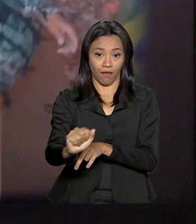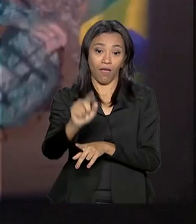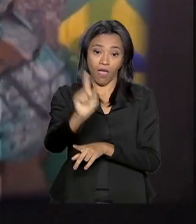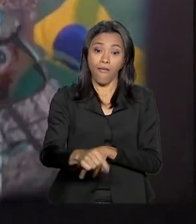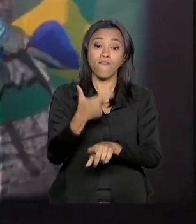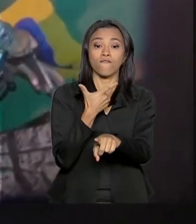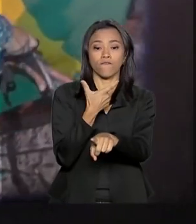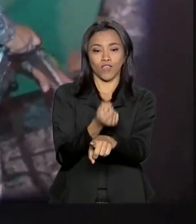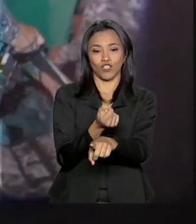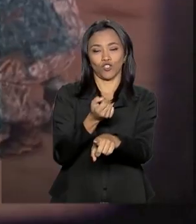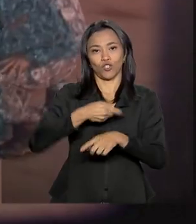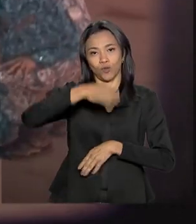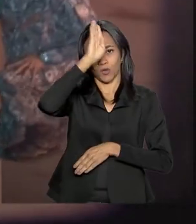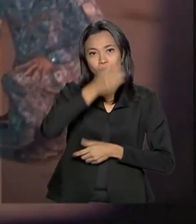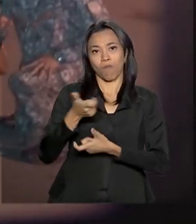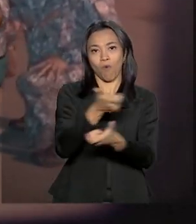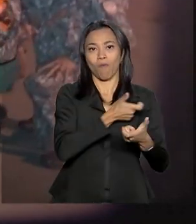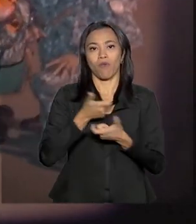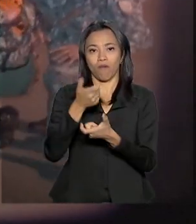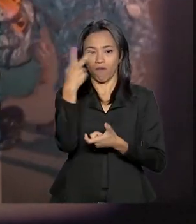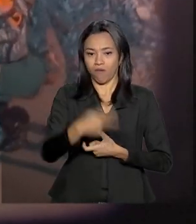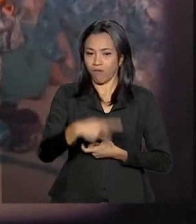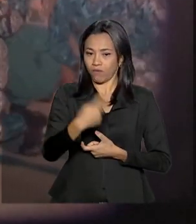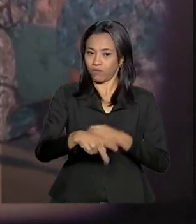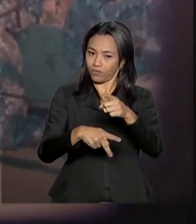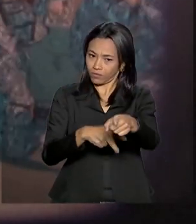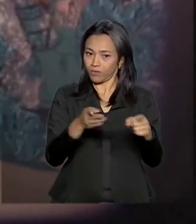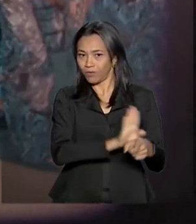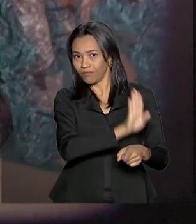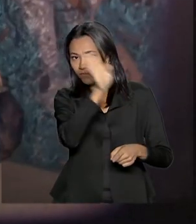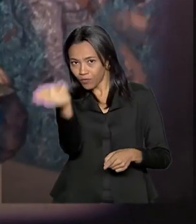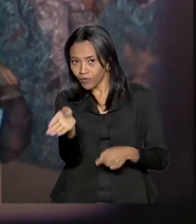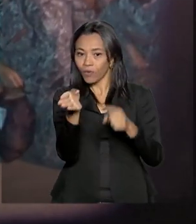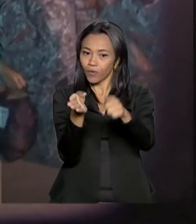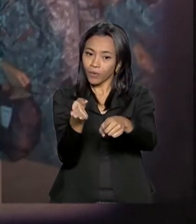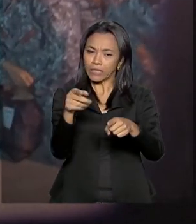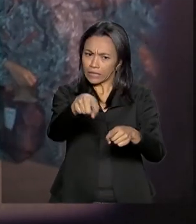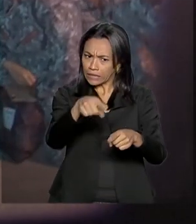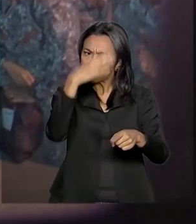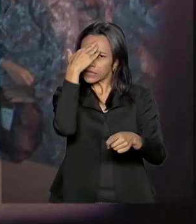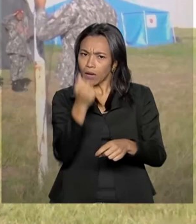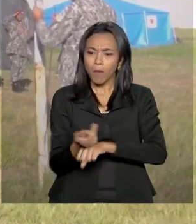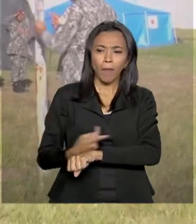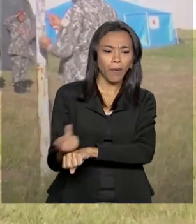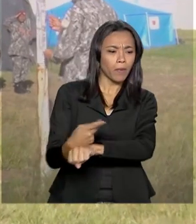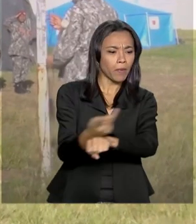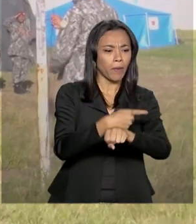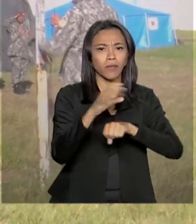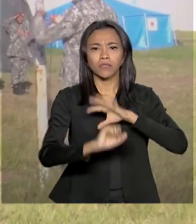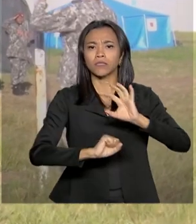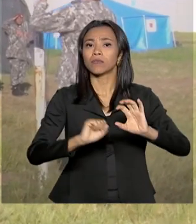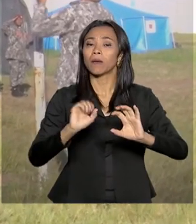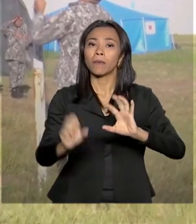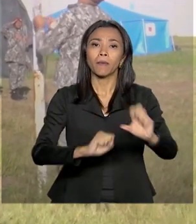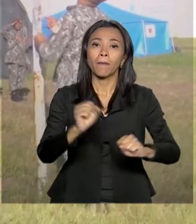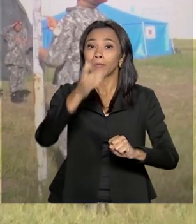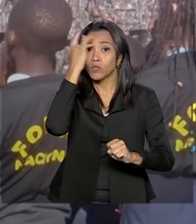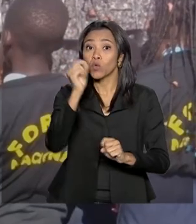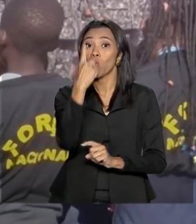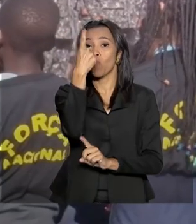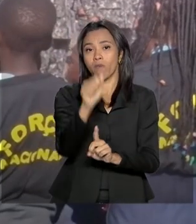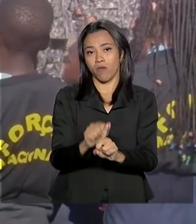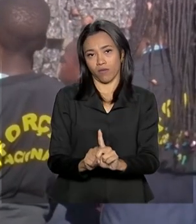brasileiros da Força Nacional de Segurança Pública e especializados em busca e salvamento durante um mês.